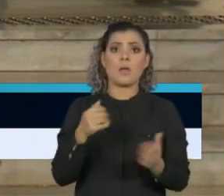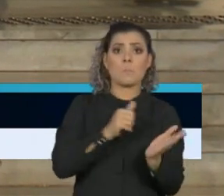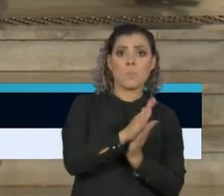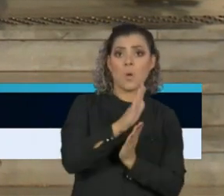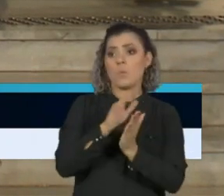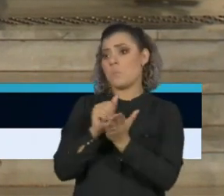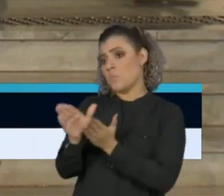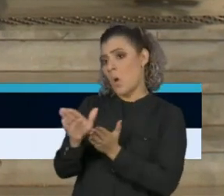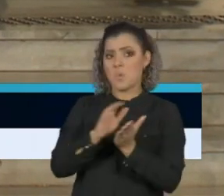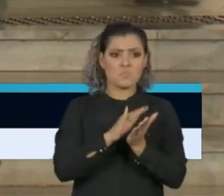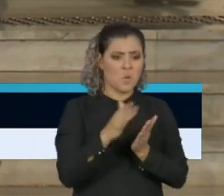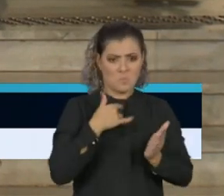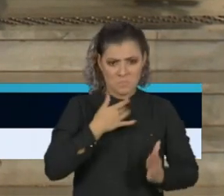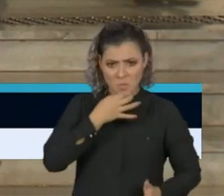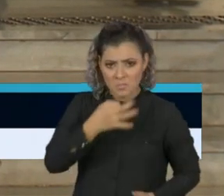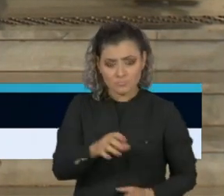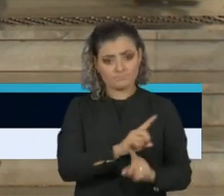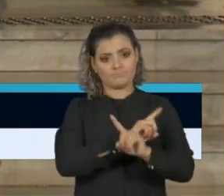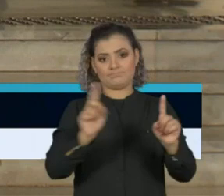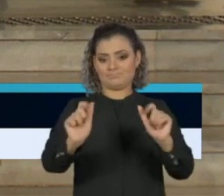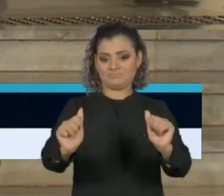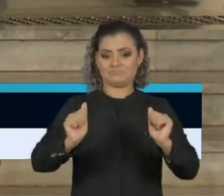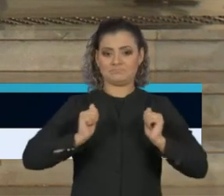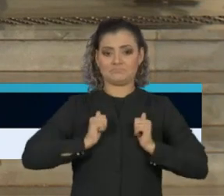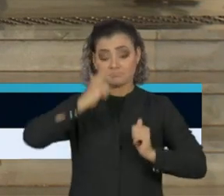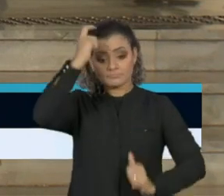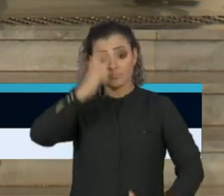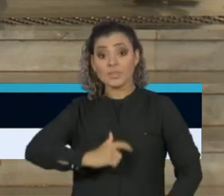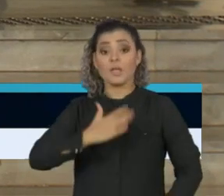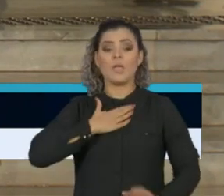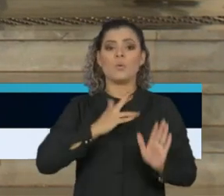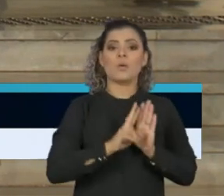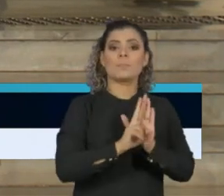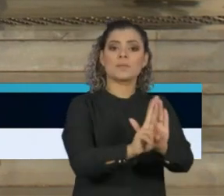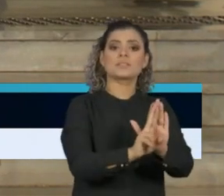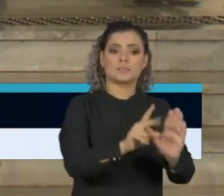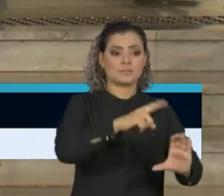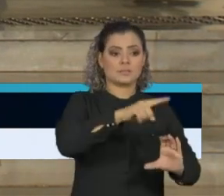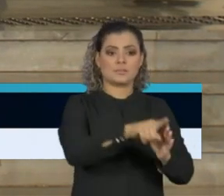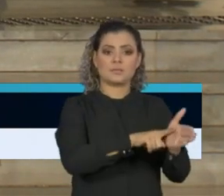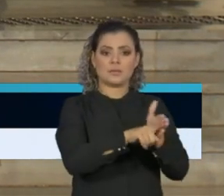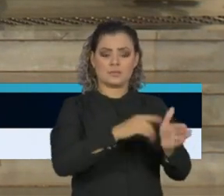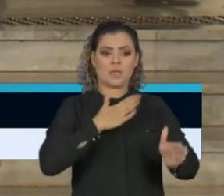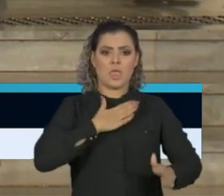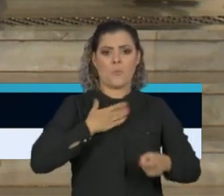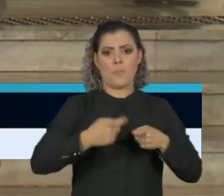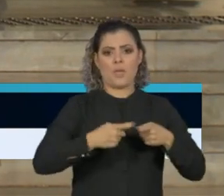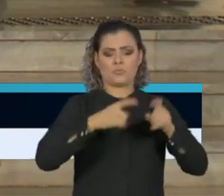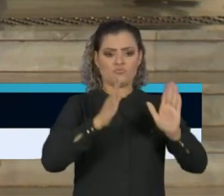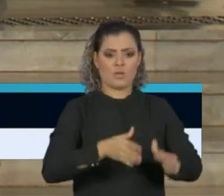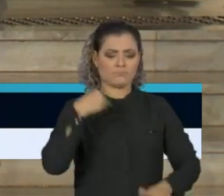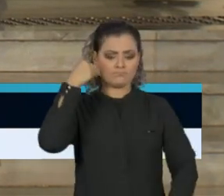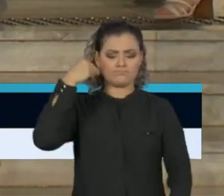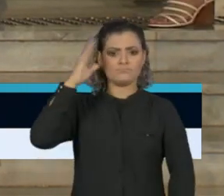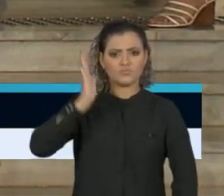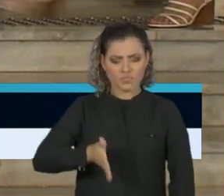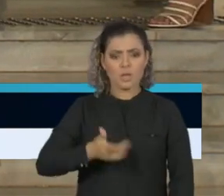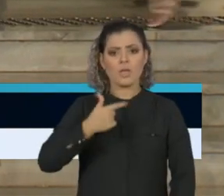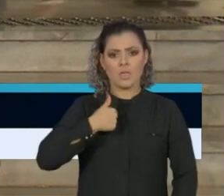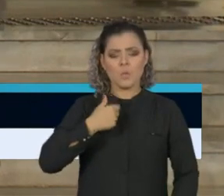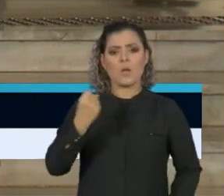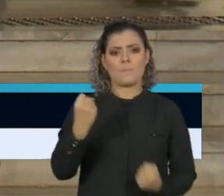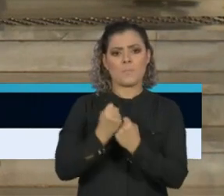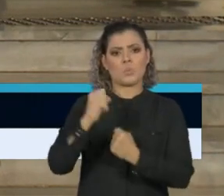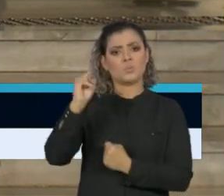não é o meu papel. O meu papel é o papel de representante da ciência para subsidiar o secretário e governador.